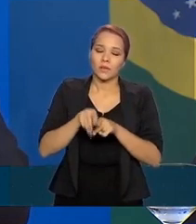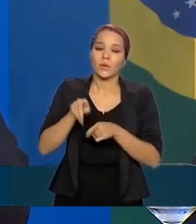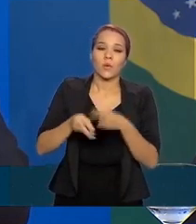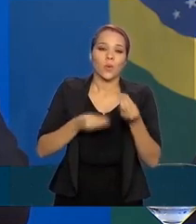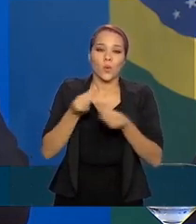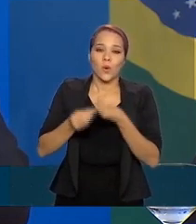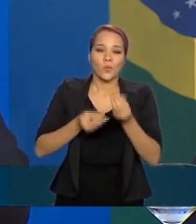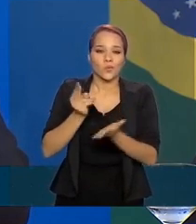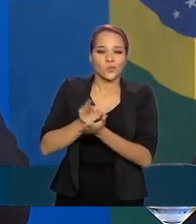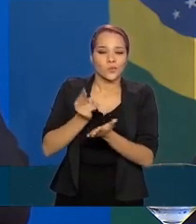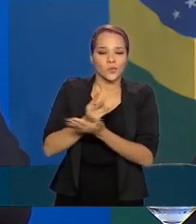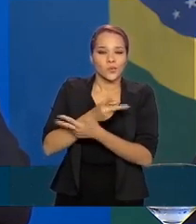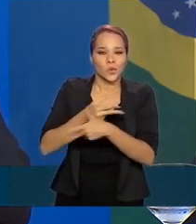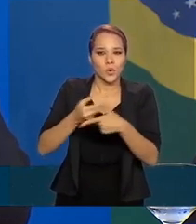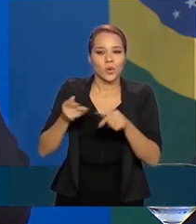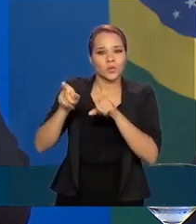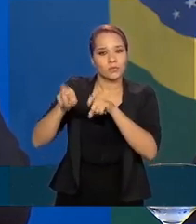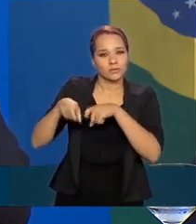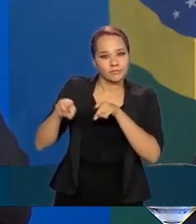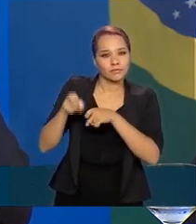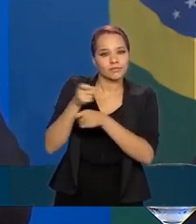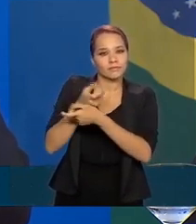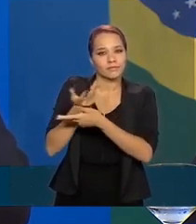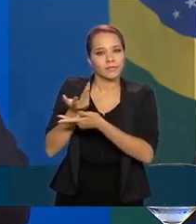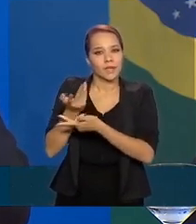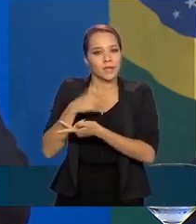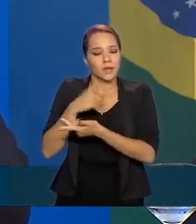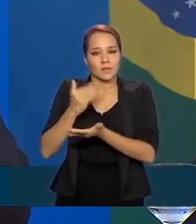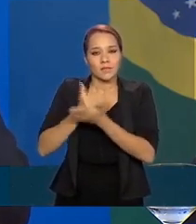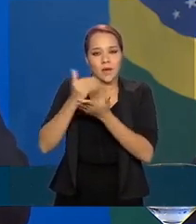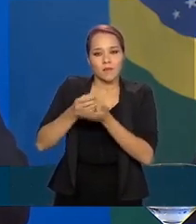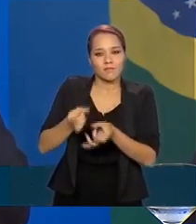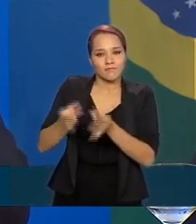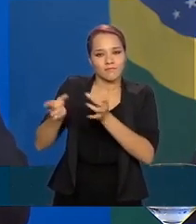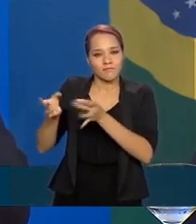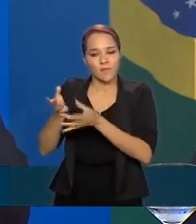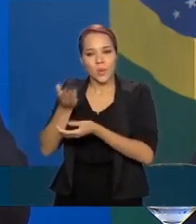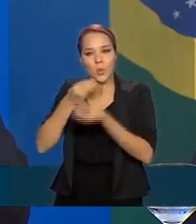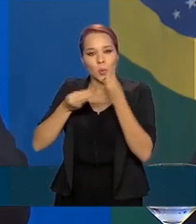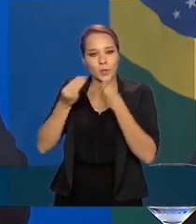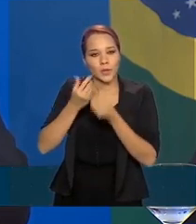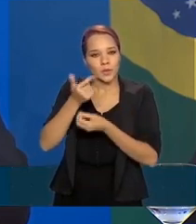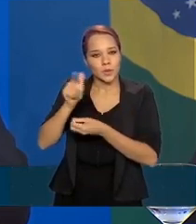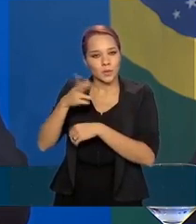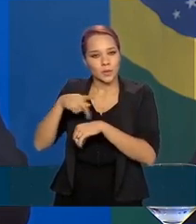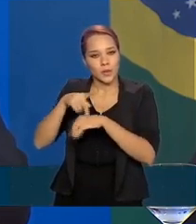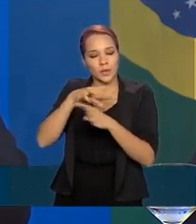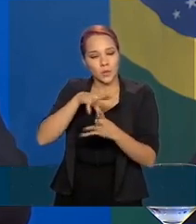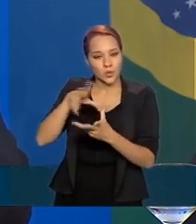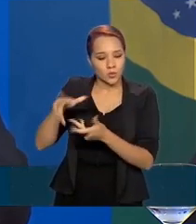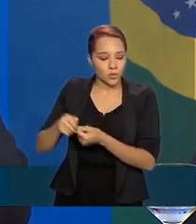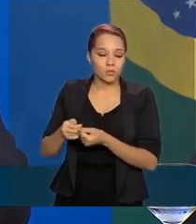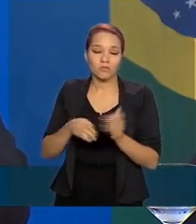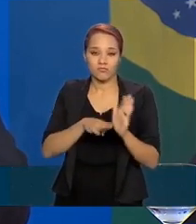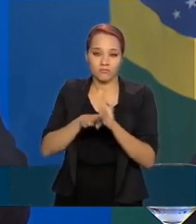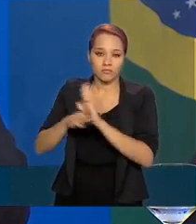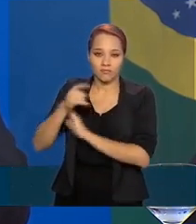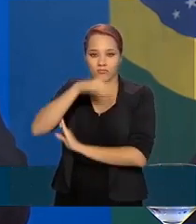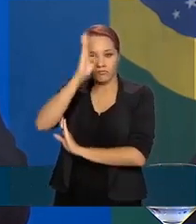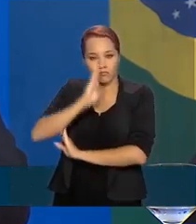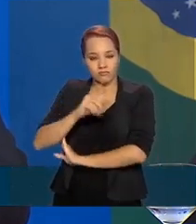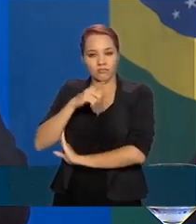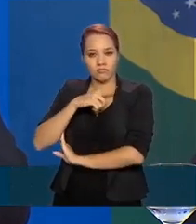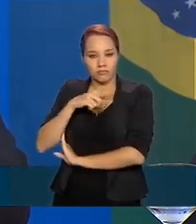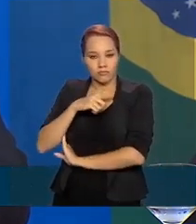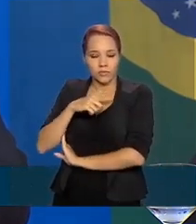esses fluxos de comércio agrícola como um dos maiores exportadores de comida do mundo. Isso é uma contribuição que o Brasil está dando